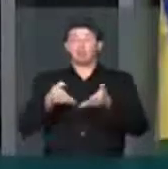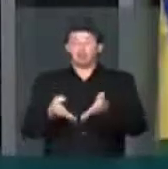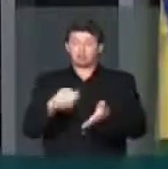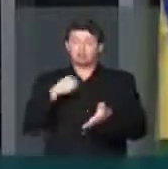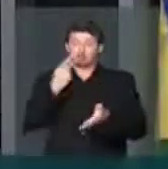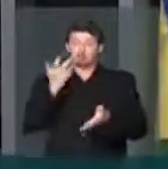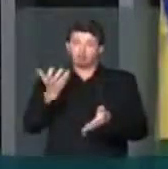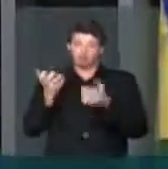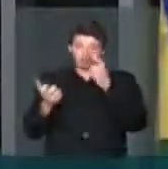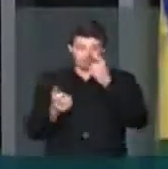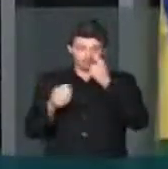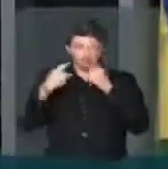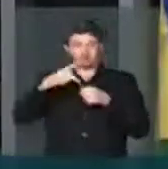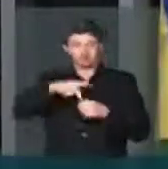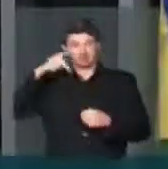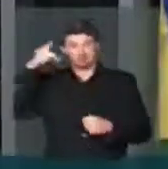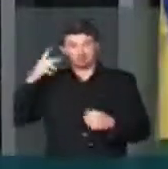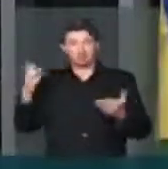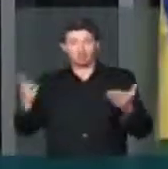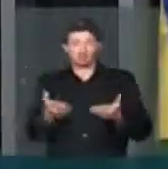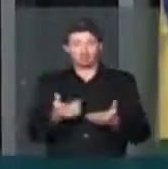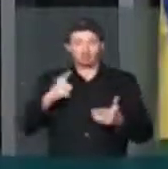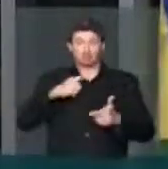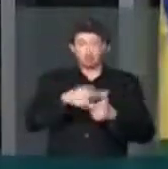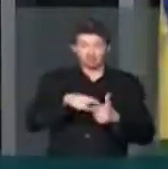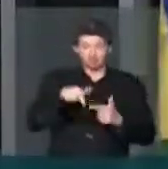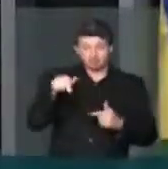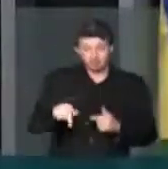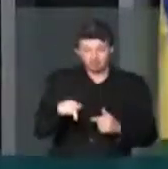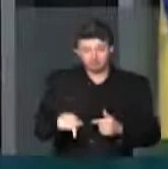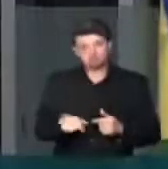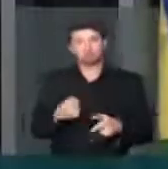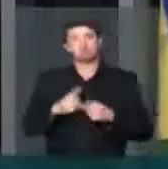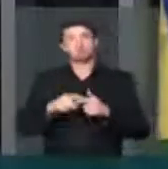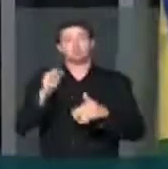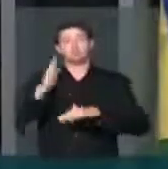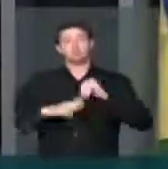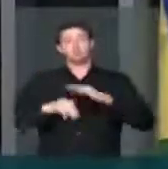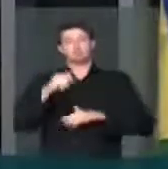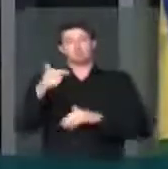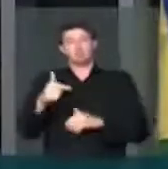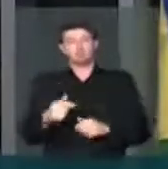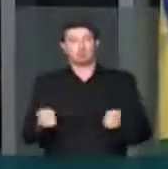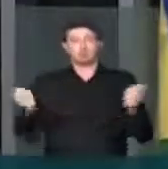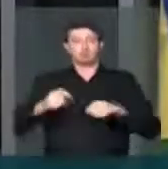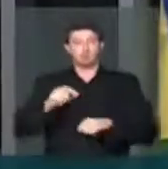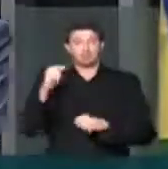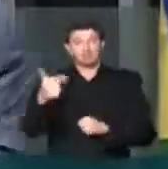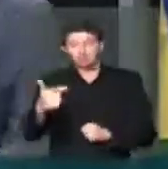que eu vim dizer aqui. A Petrobras está passando por esse problema, por incompetência e... Muito obrigado.